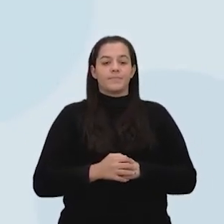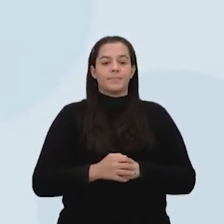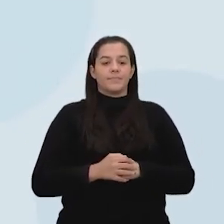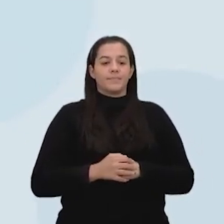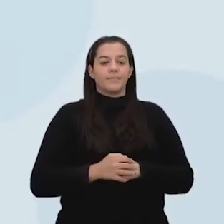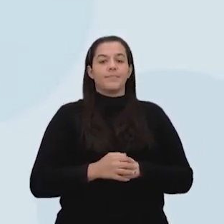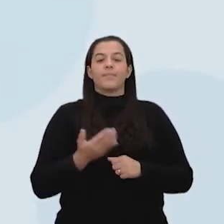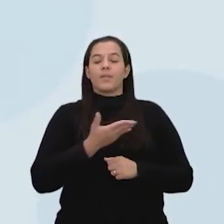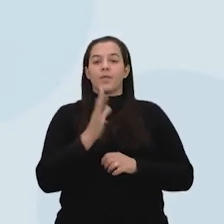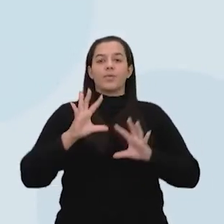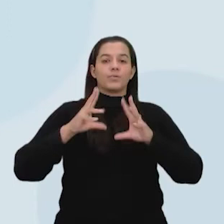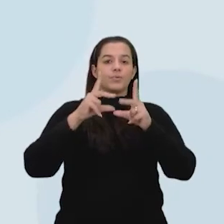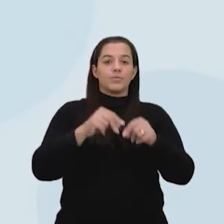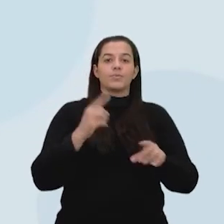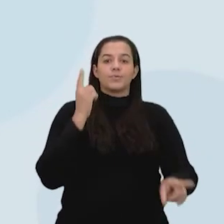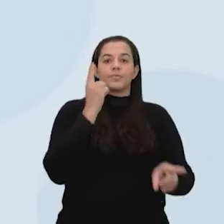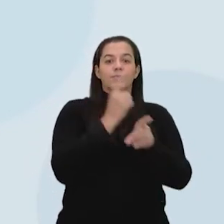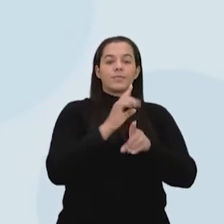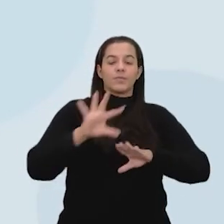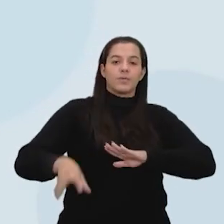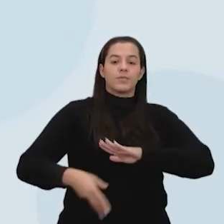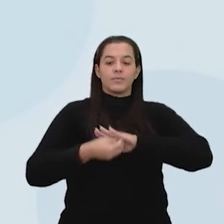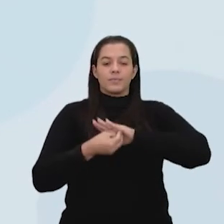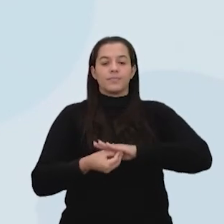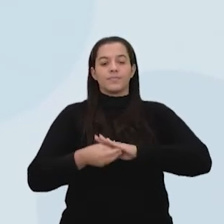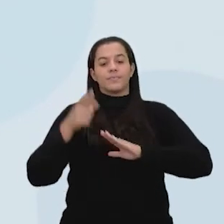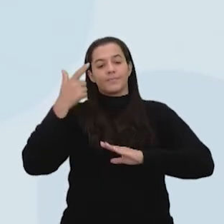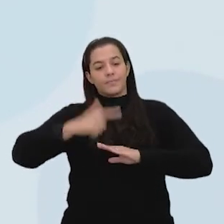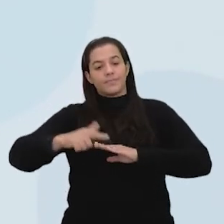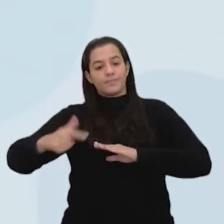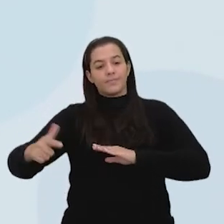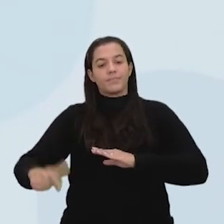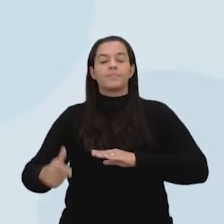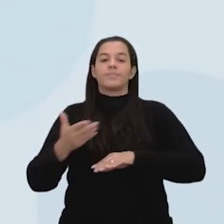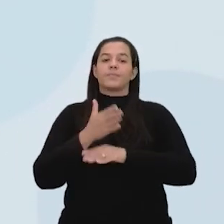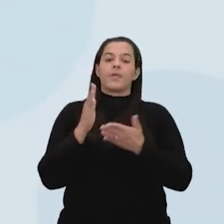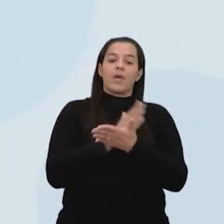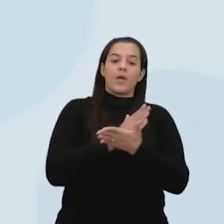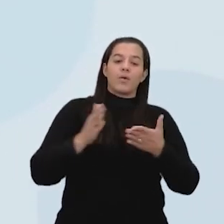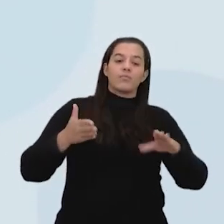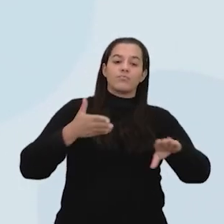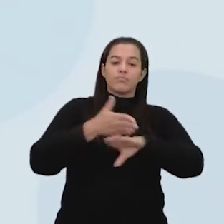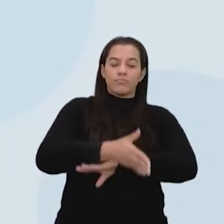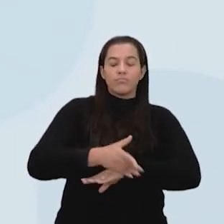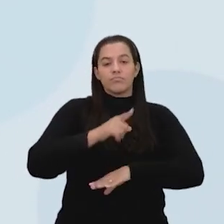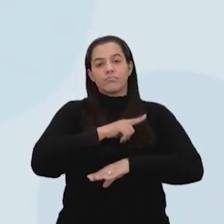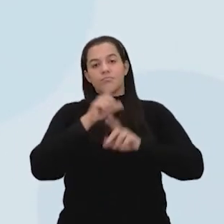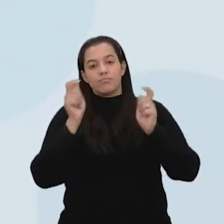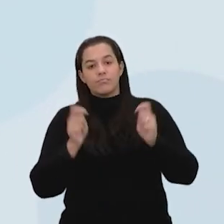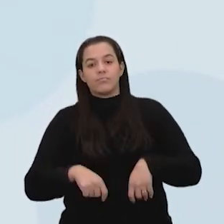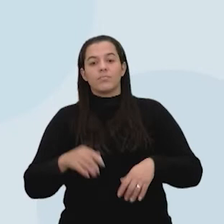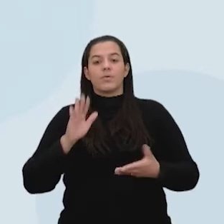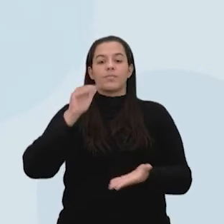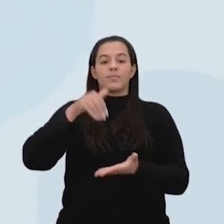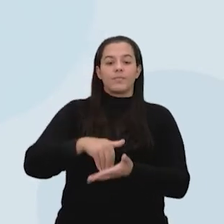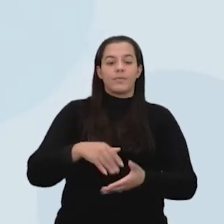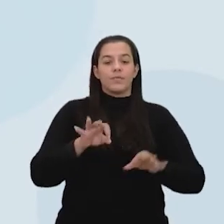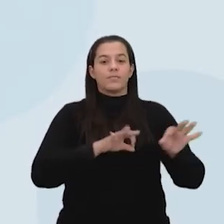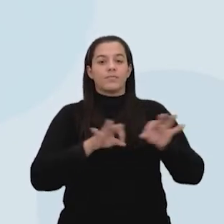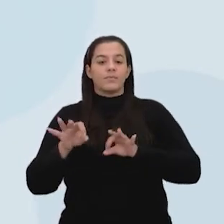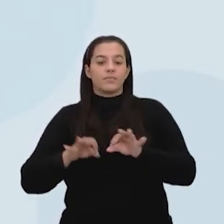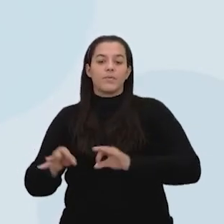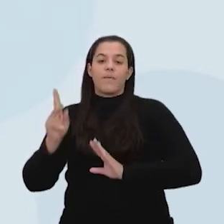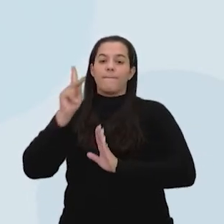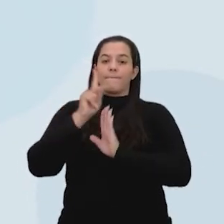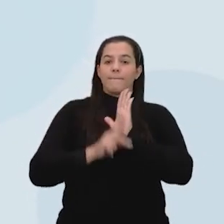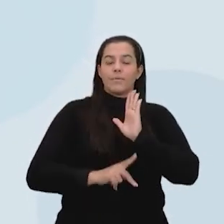deixando esse material que vocês vão encontrar no repositório. A gente vai acessar alguns canais oficiais, ao final aí a gente vai trabalhar um